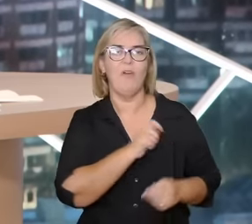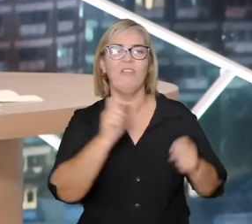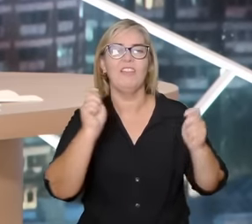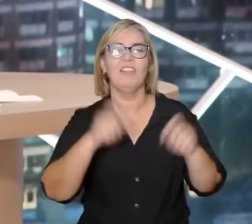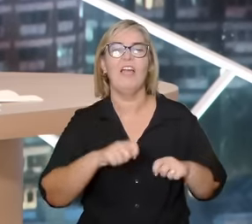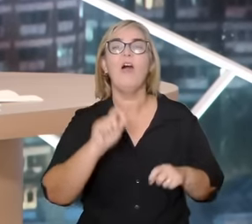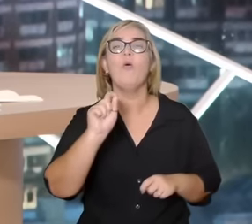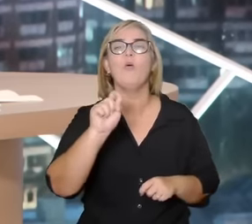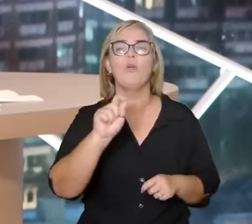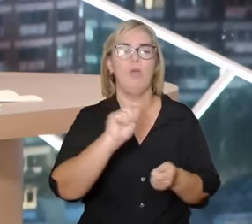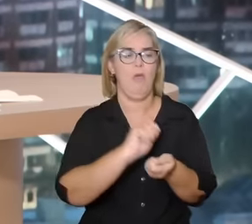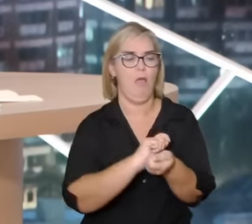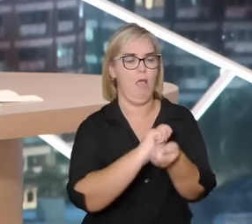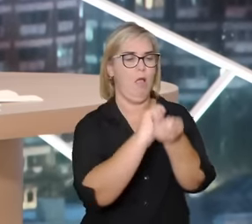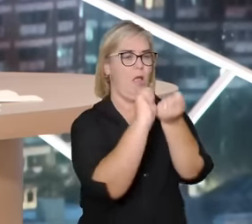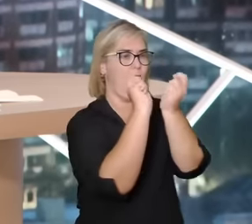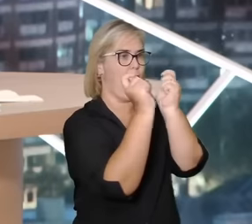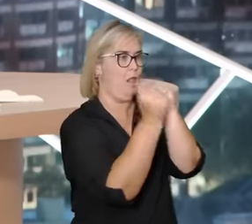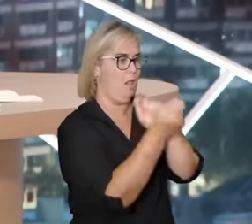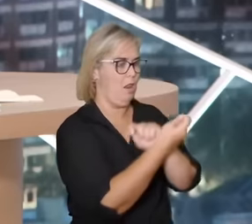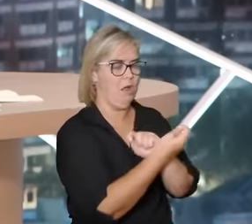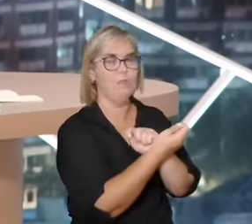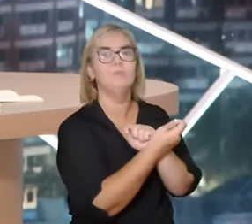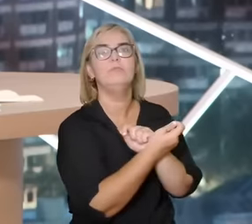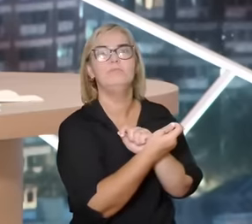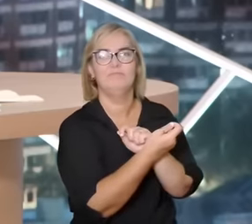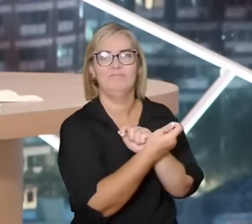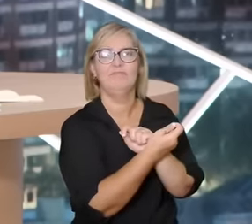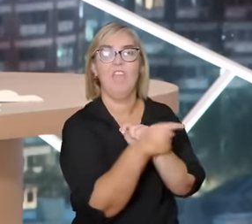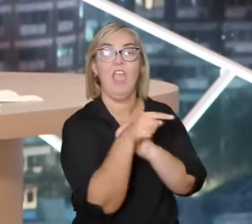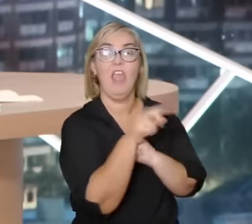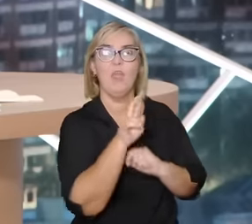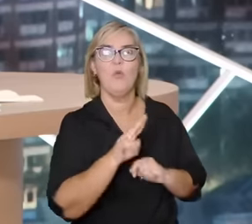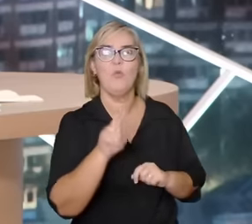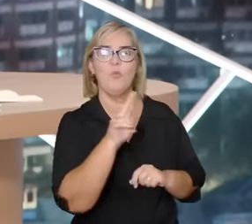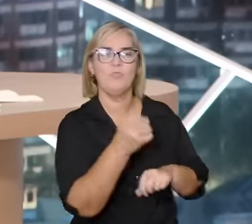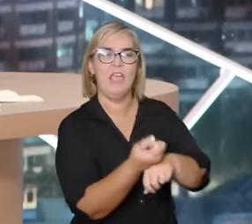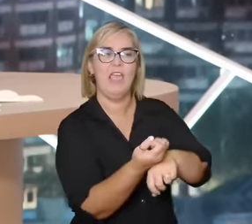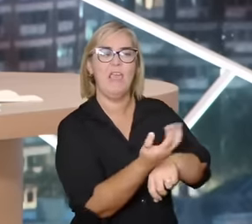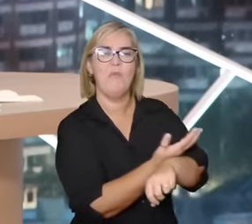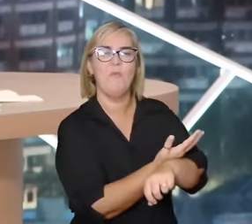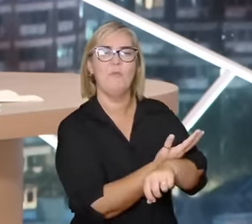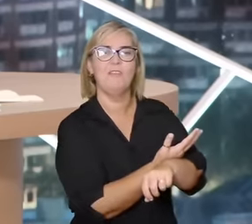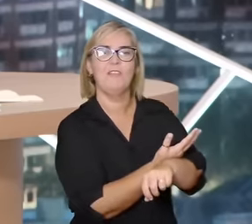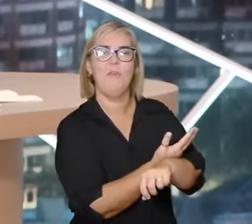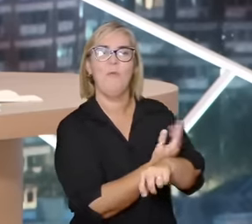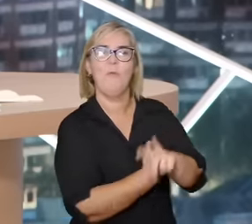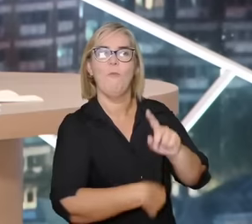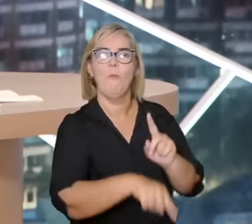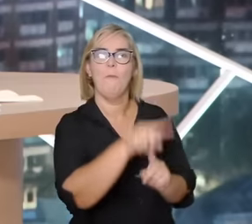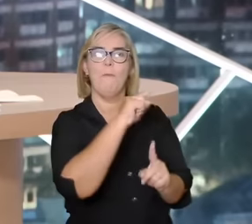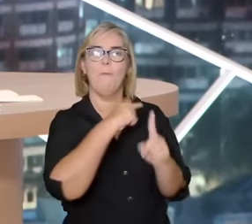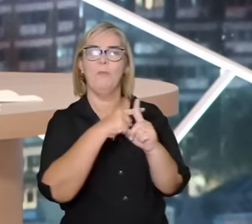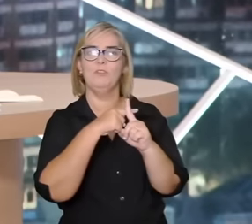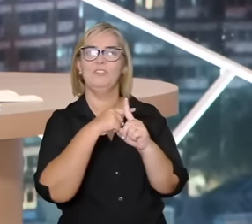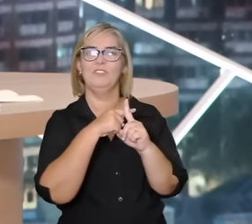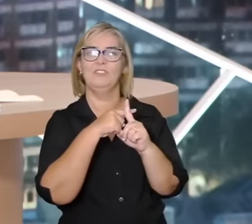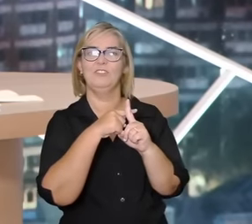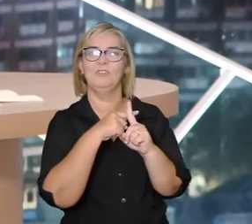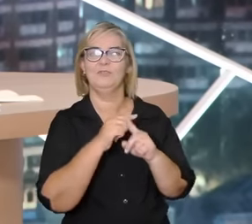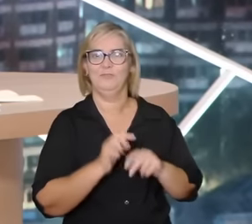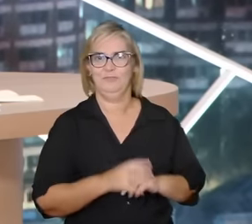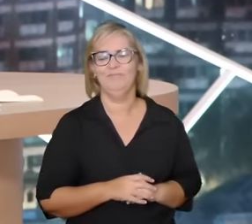de utilizar essa emoção de um modo favorável a pessoa que está